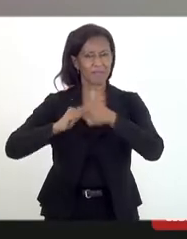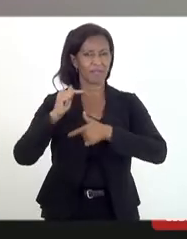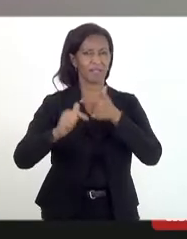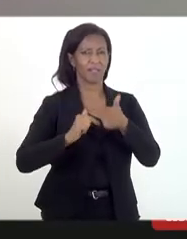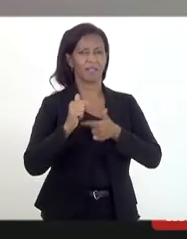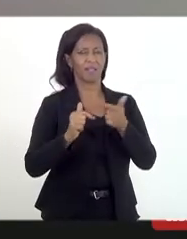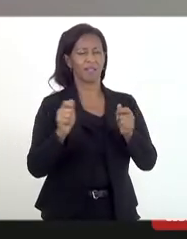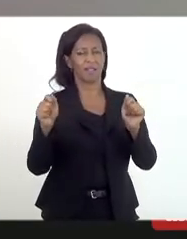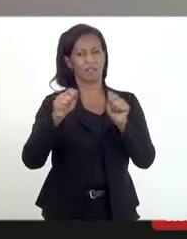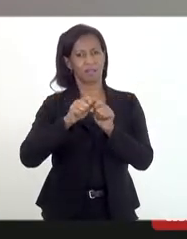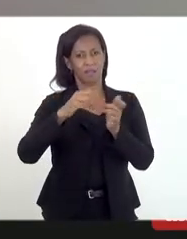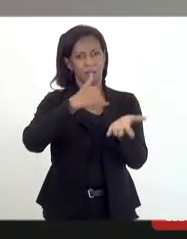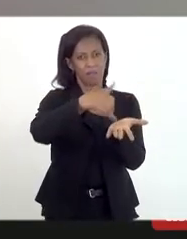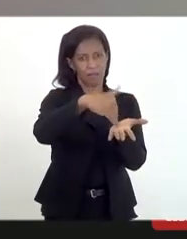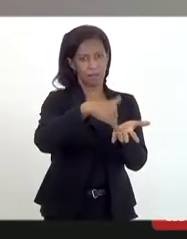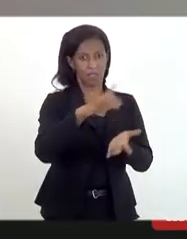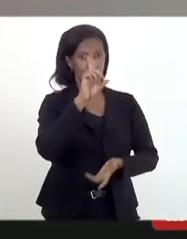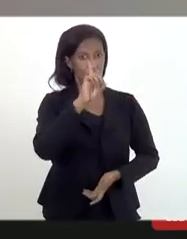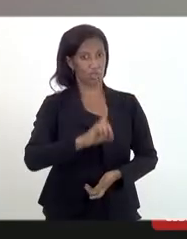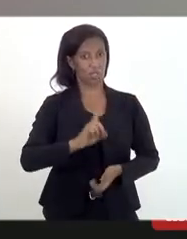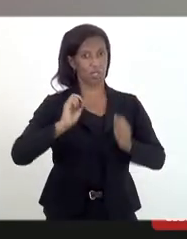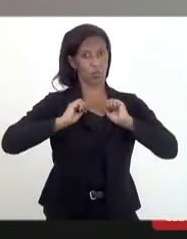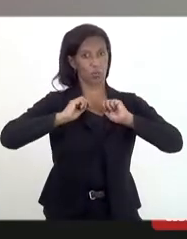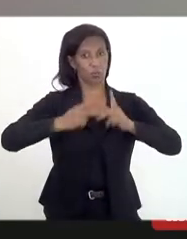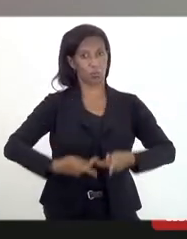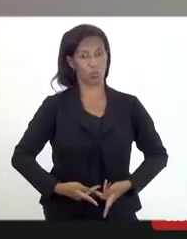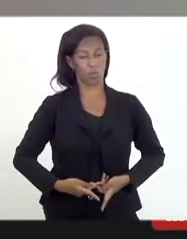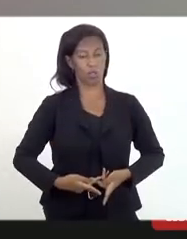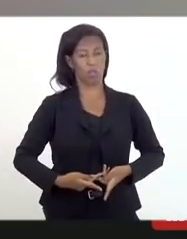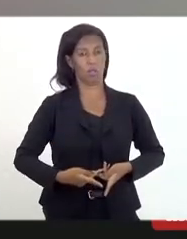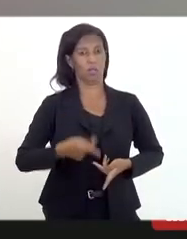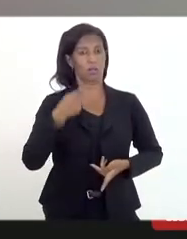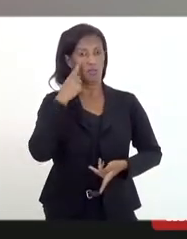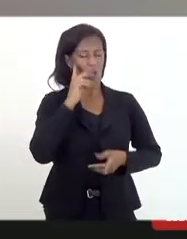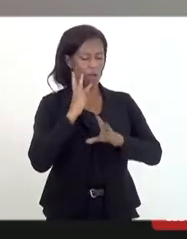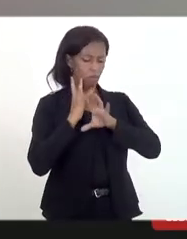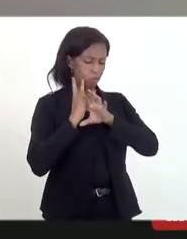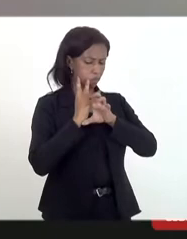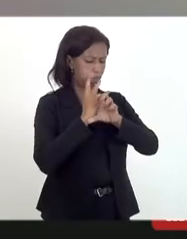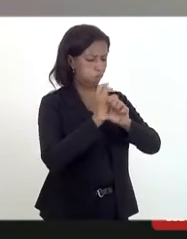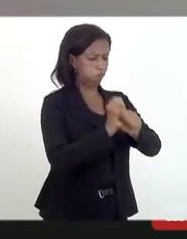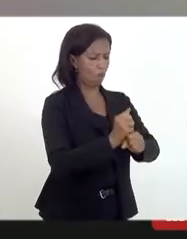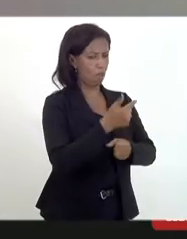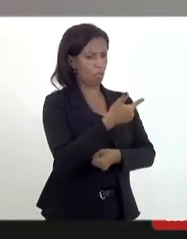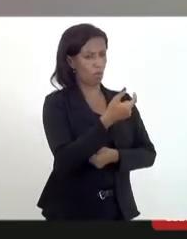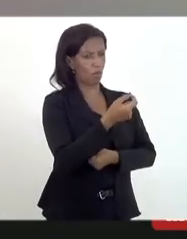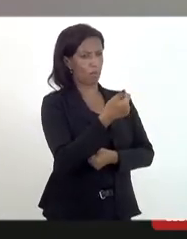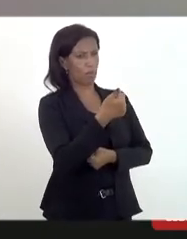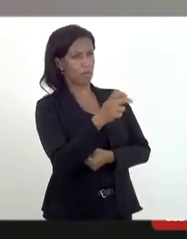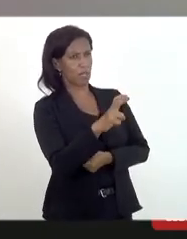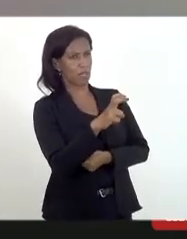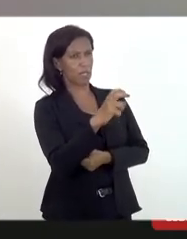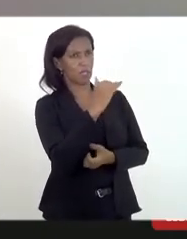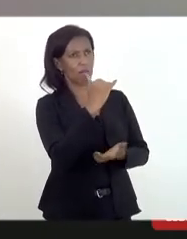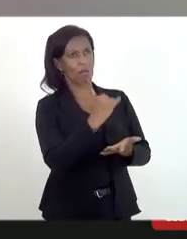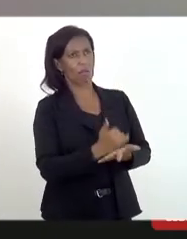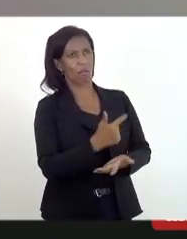Secretaria de Direitos Humanos do Rio de Janeiro, em levantamentos feitos ali entre 2015 e 2018,